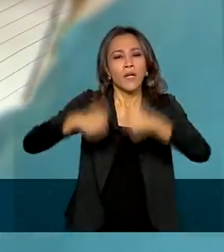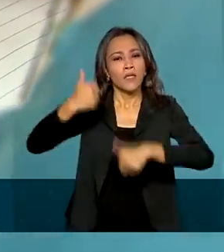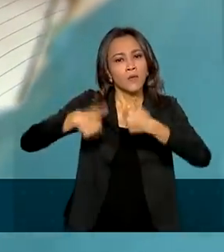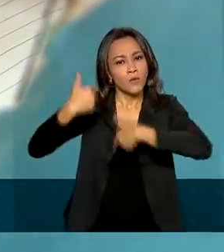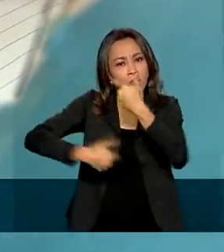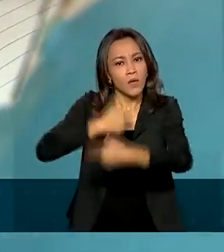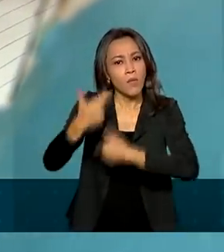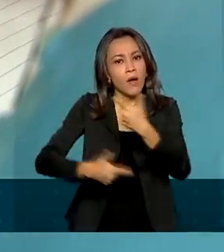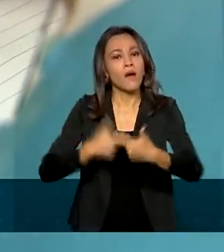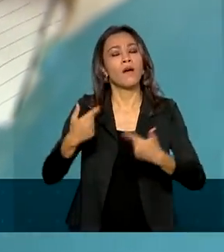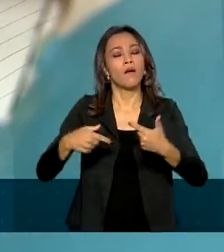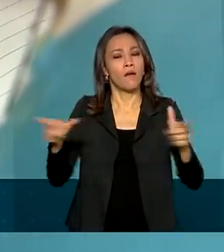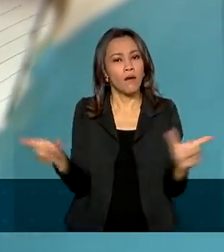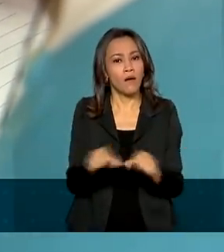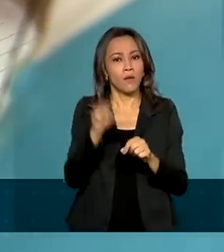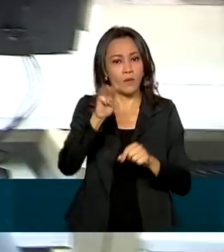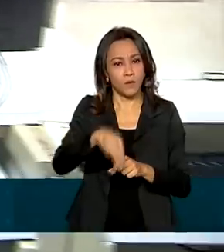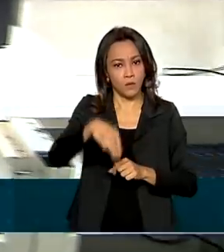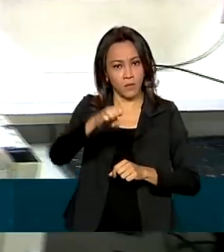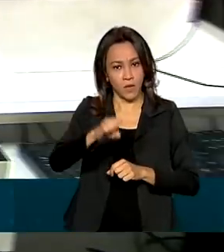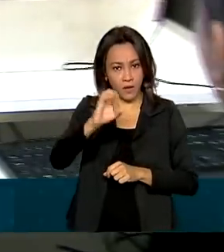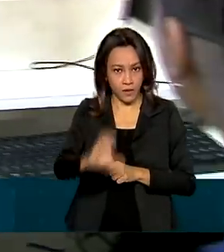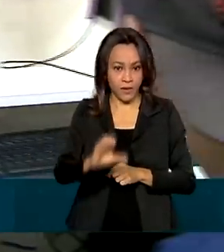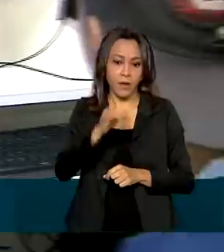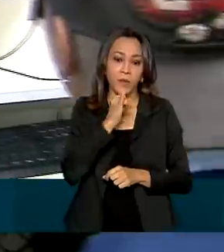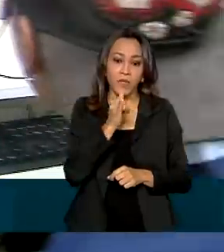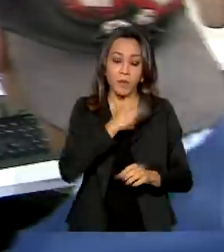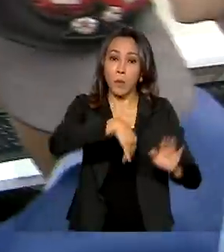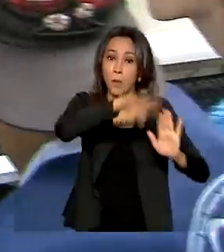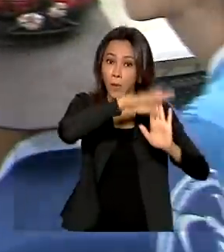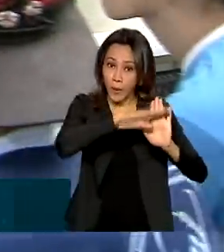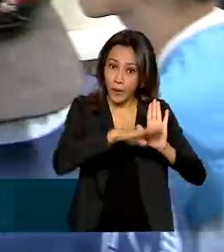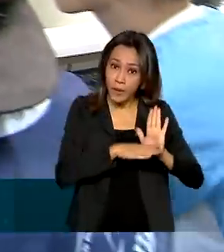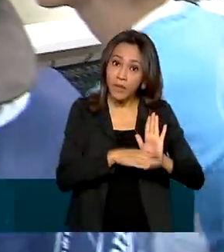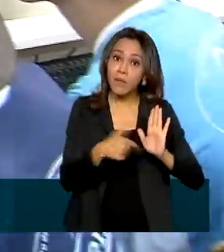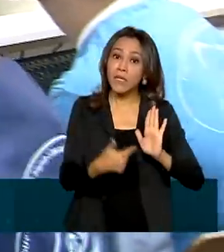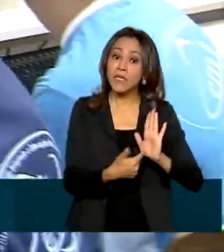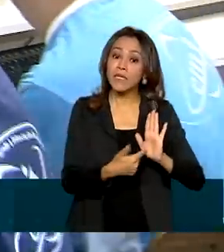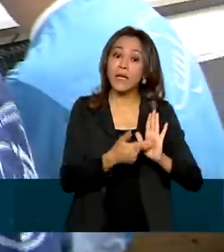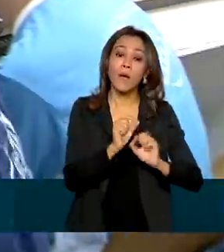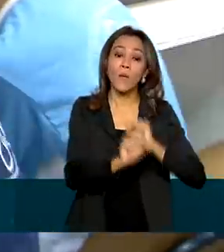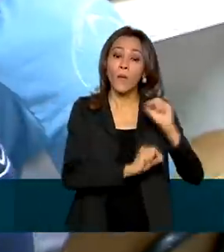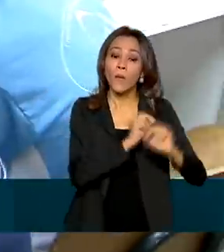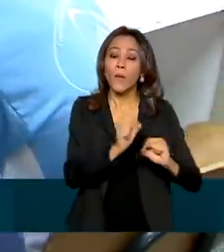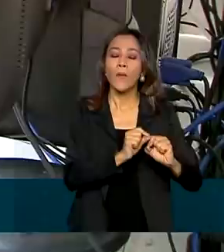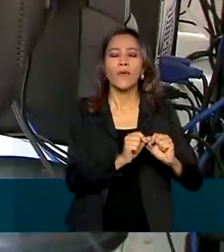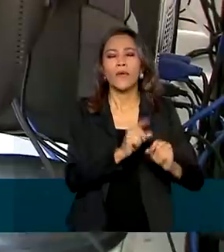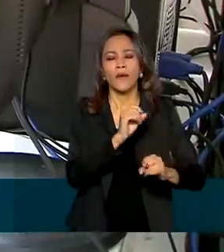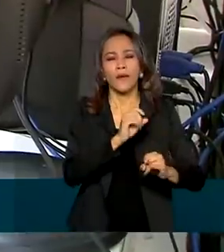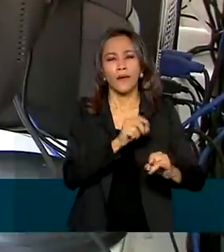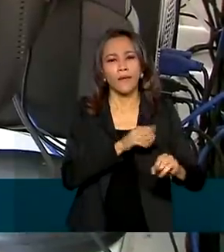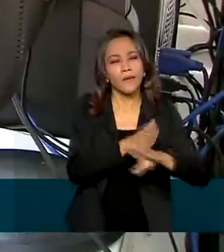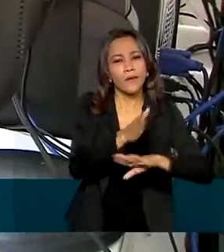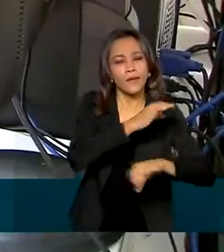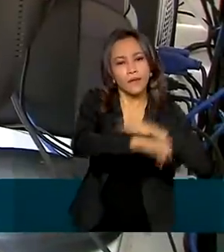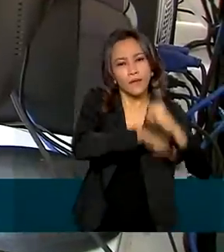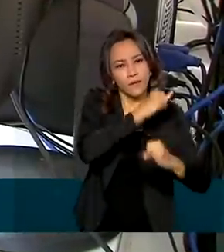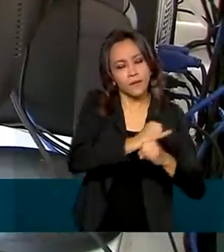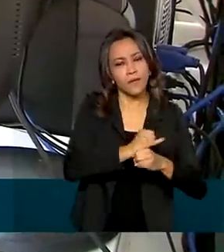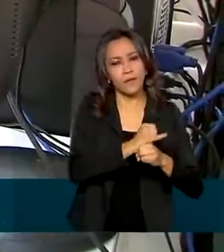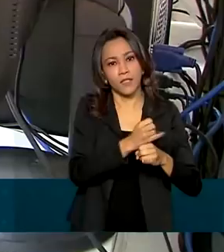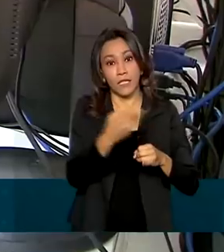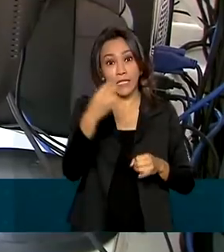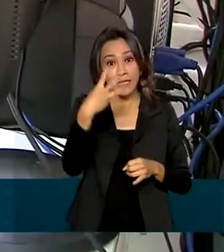causados pela pandemia na educação, como o programa que está disponibilizando conexão da internet em cerca de